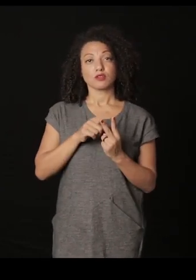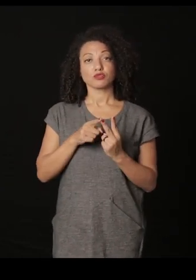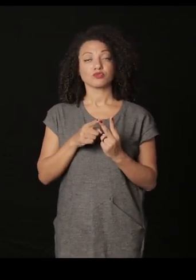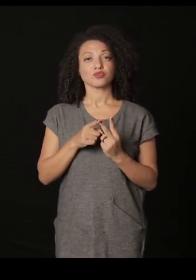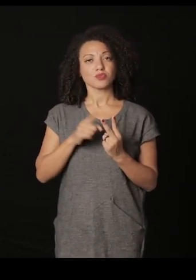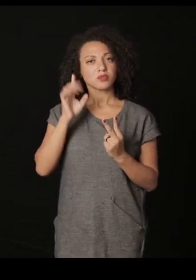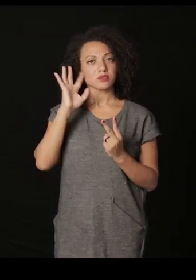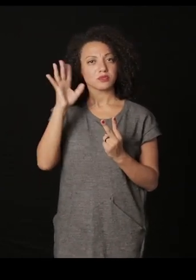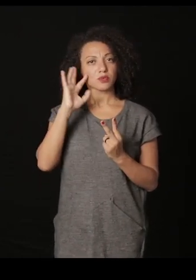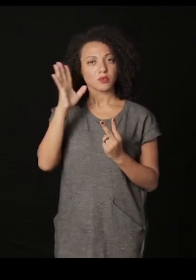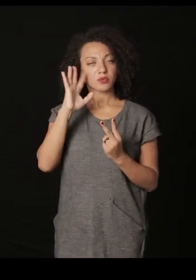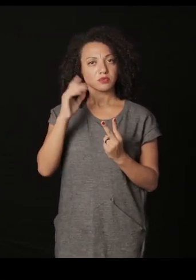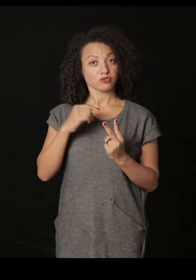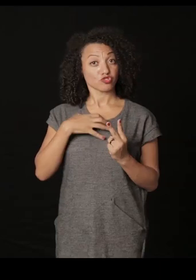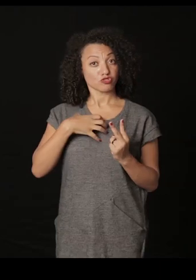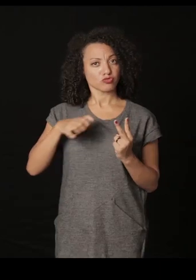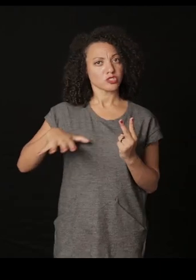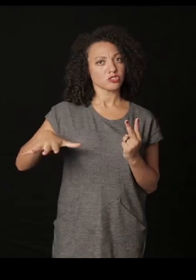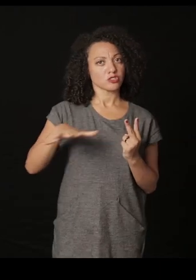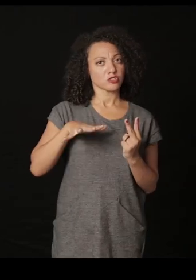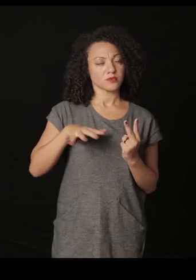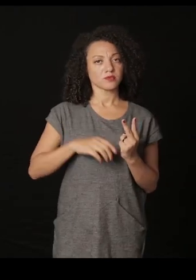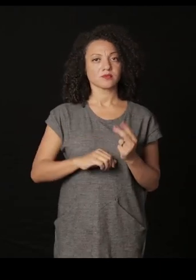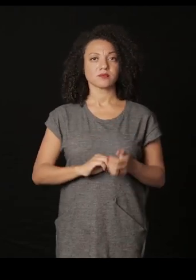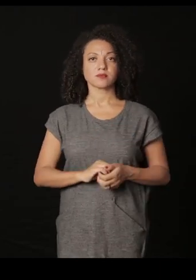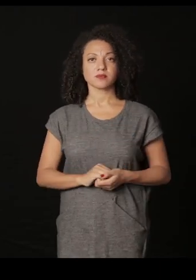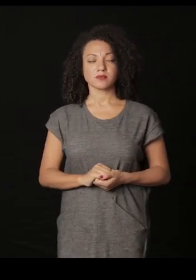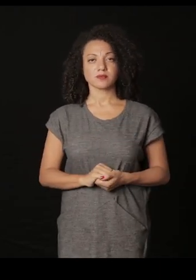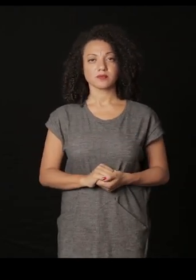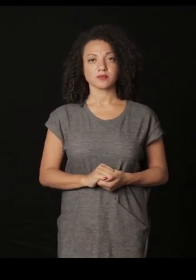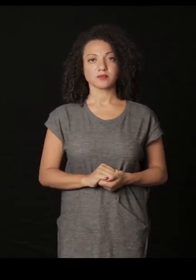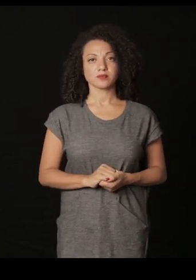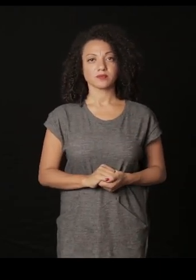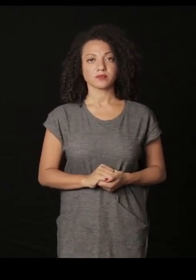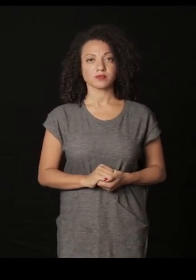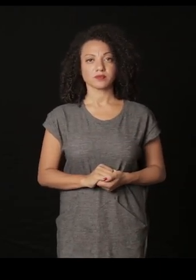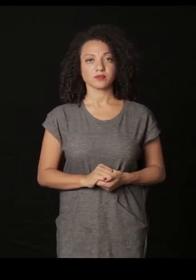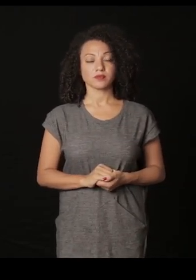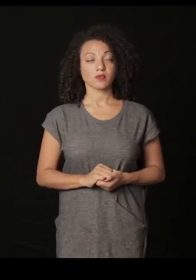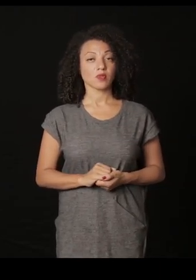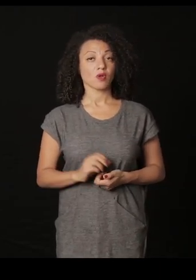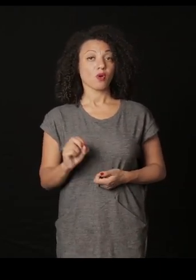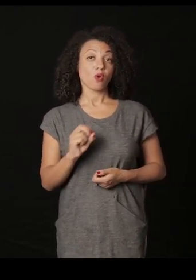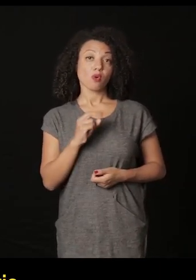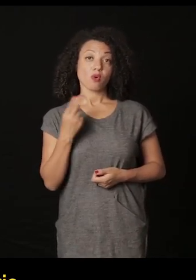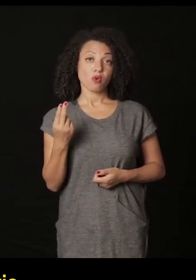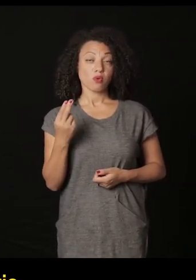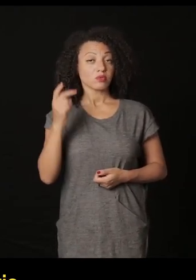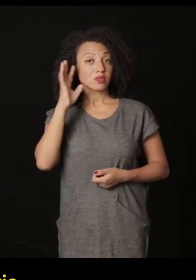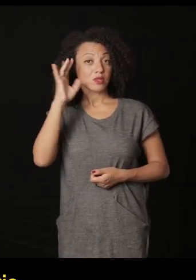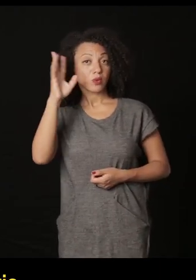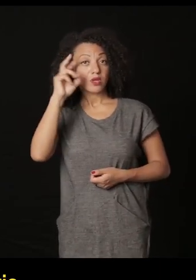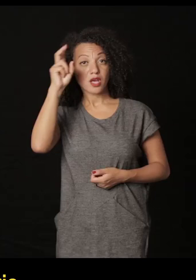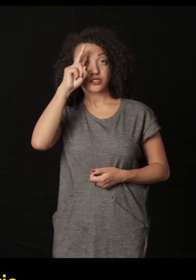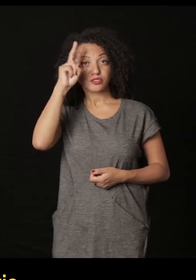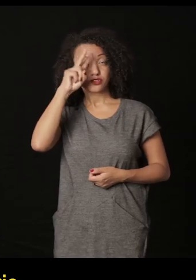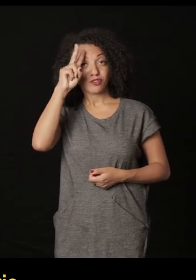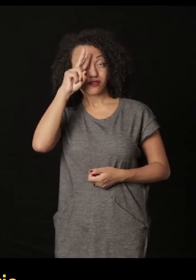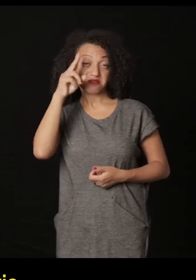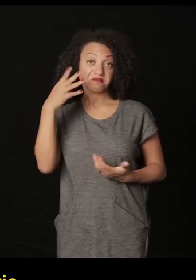observo um cruzamento de duas teorias ou de duas